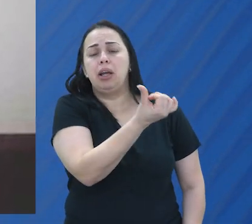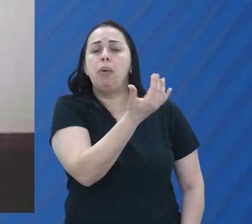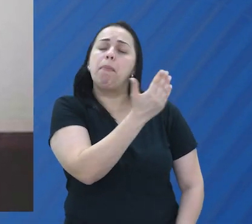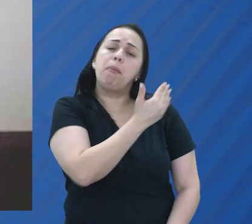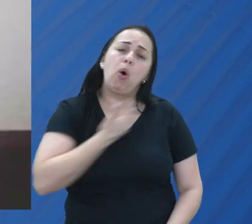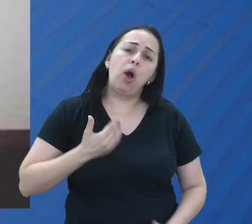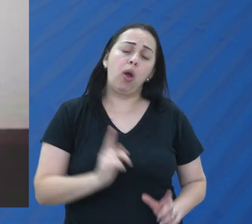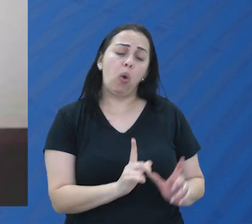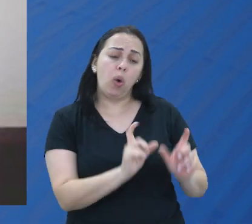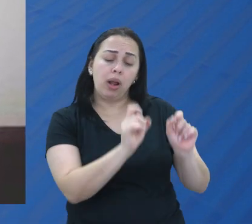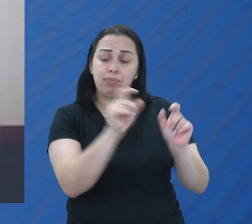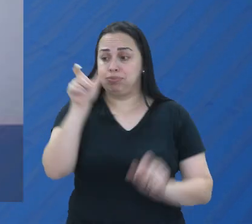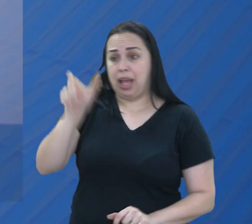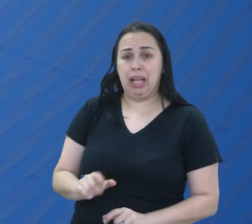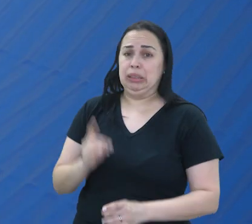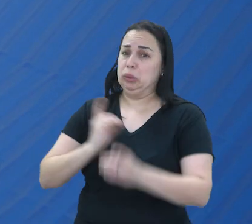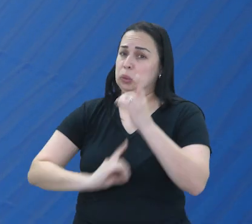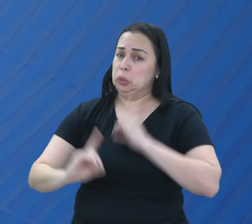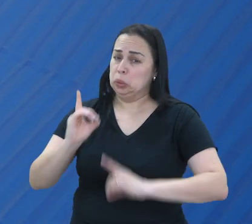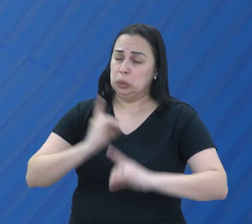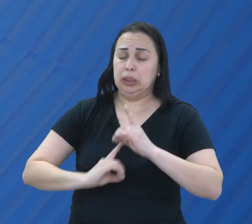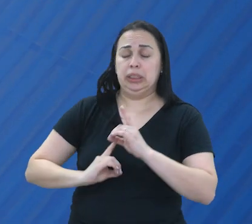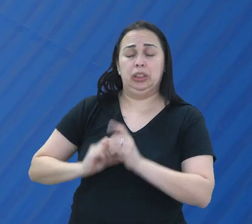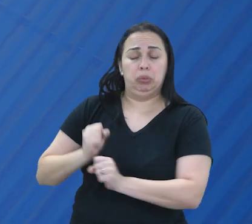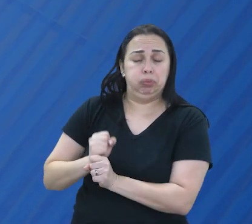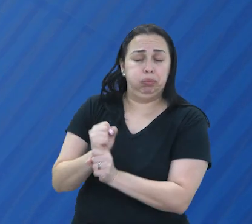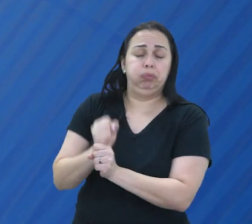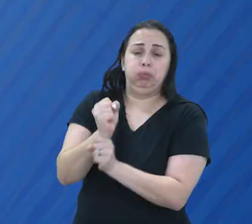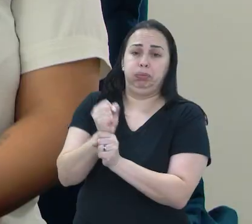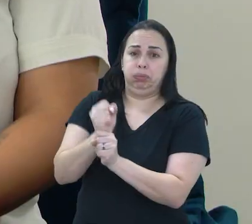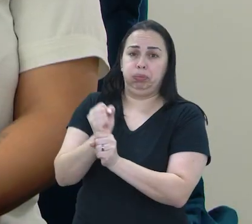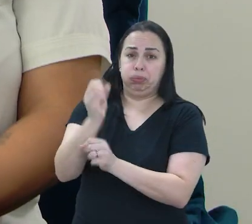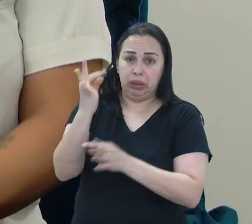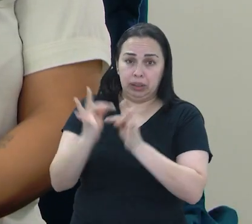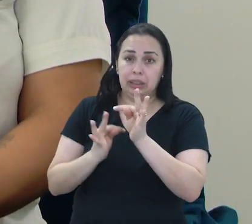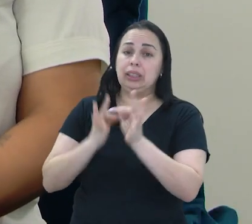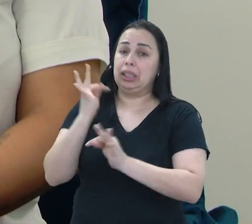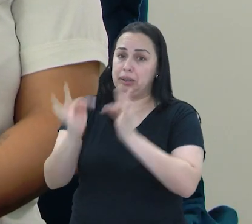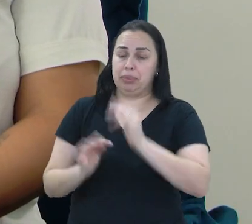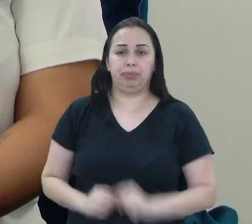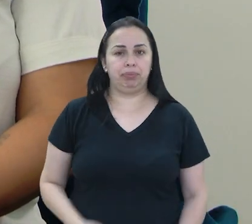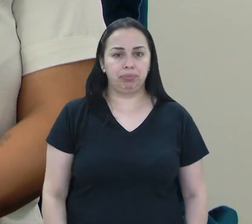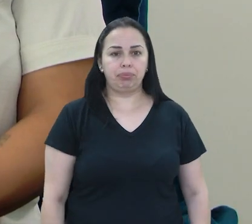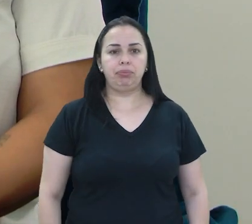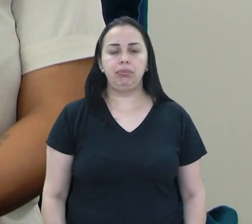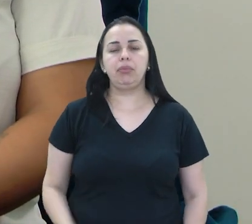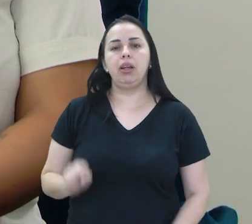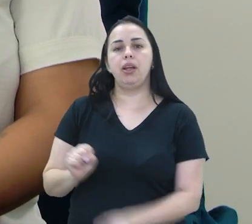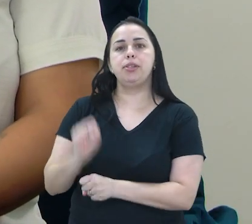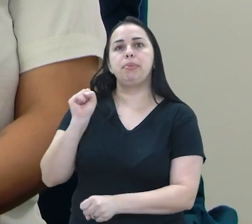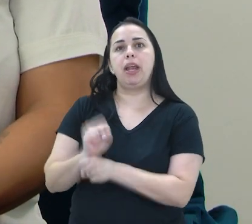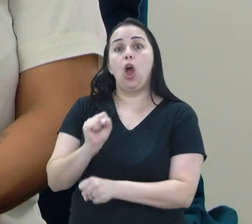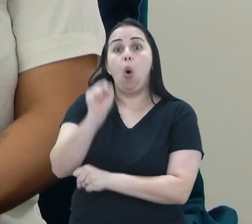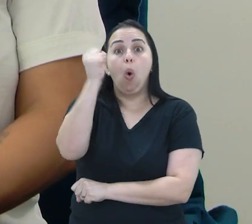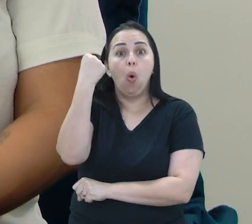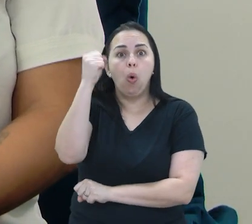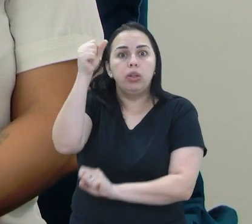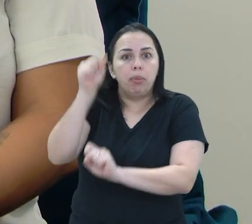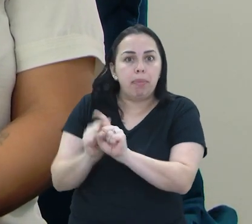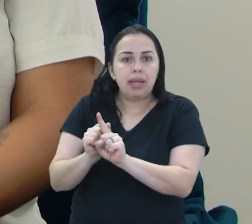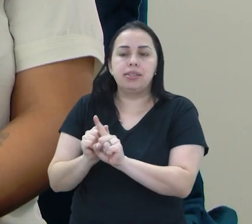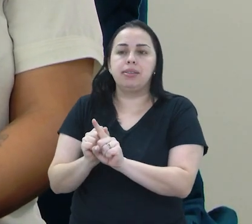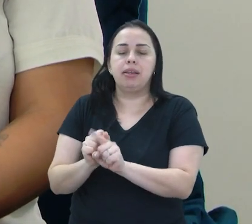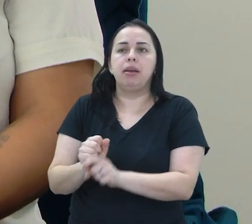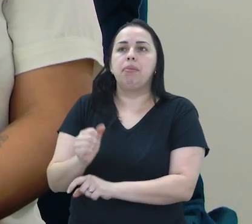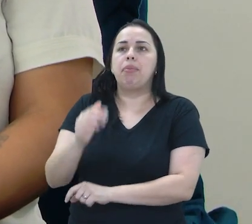trauma que causou uma depressão e anos de tratamento. Eu demorei oito meses para entender que eu estava num